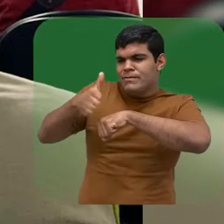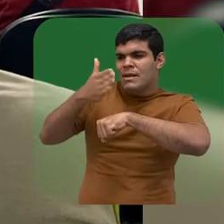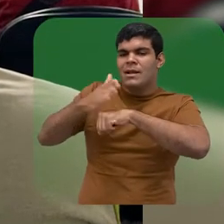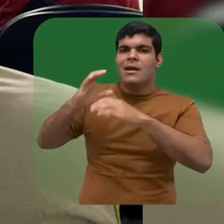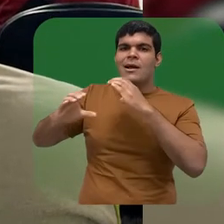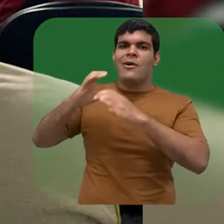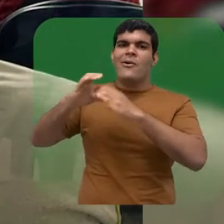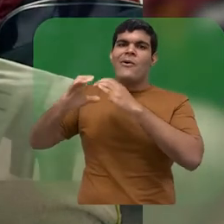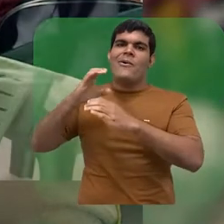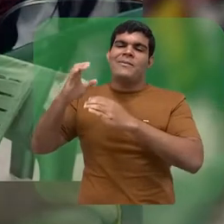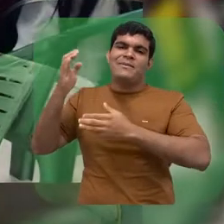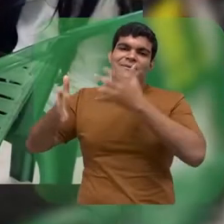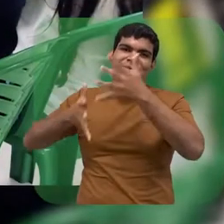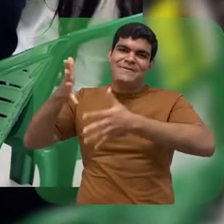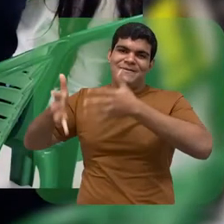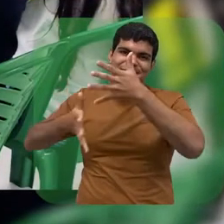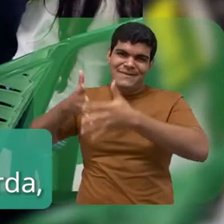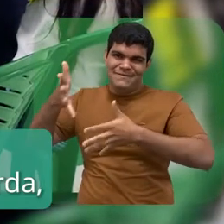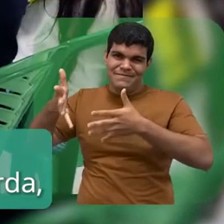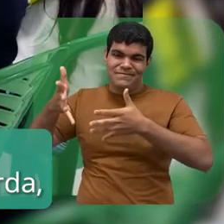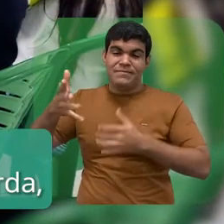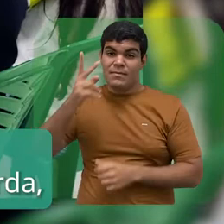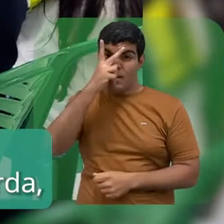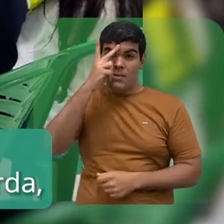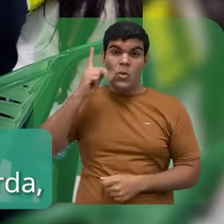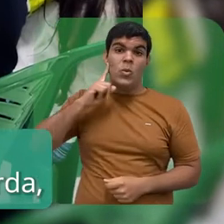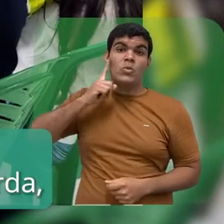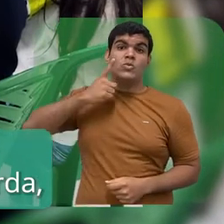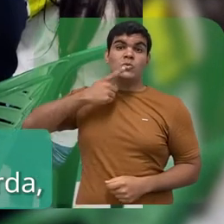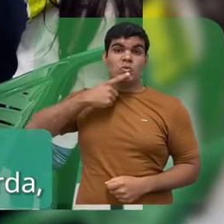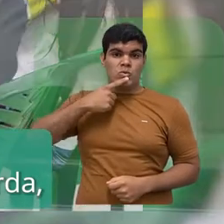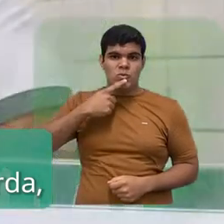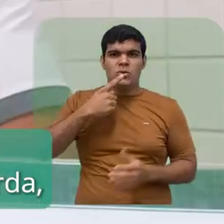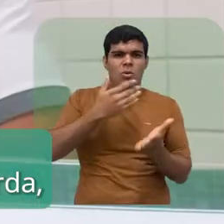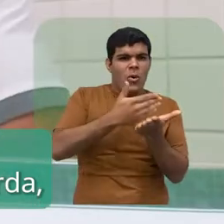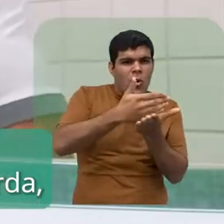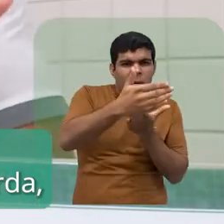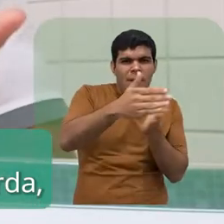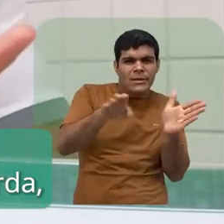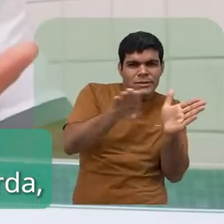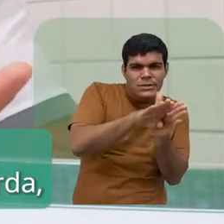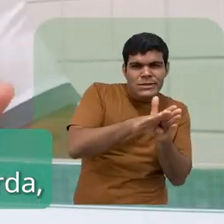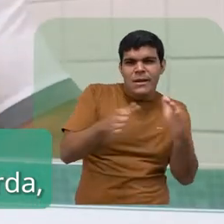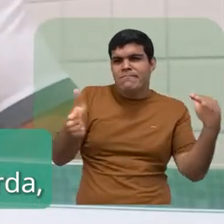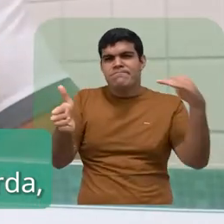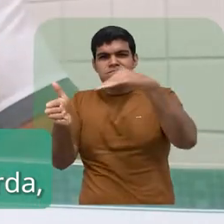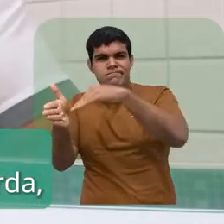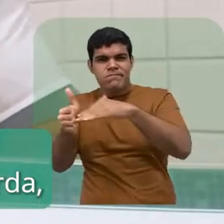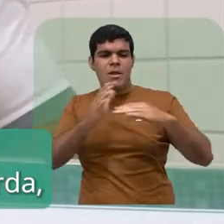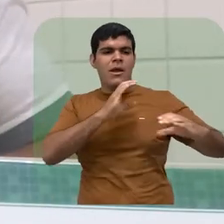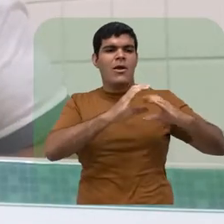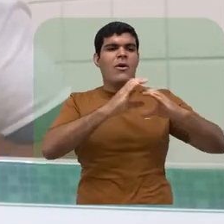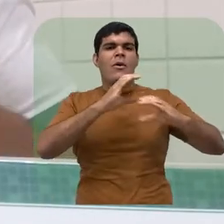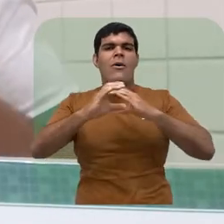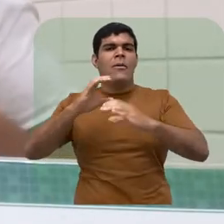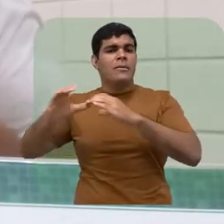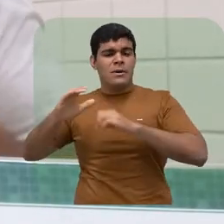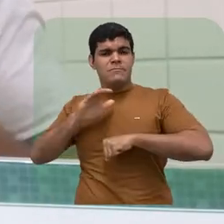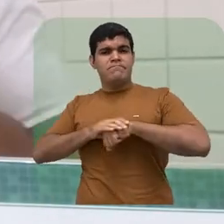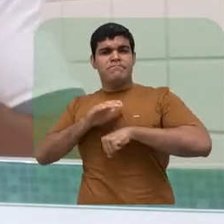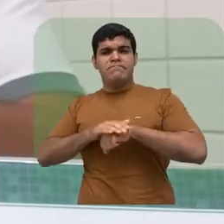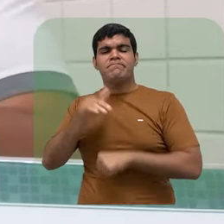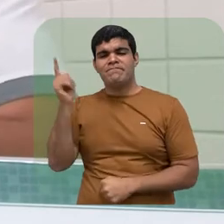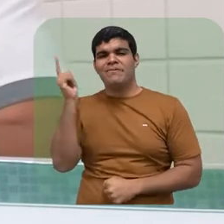profissionais do centro para que possam realizar um atendimento em Libras, garantindo assim a autonomia da pessoa surda, desde a sua